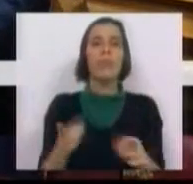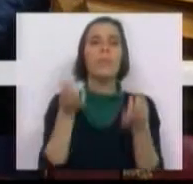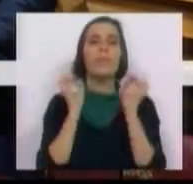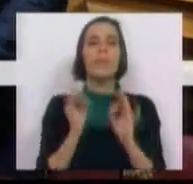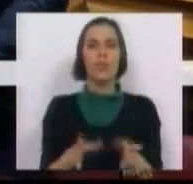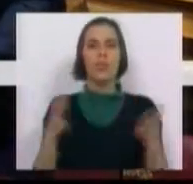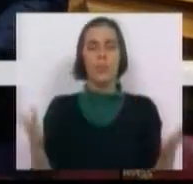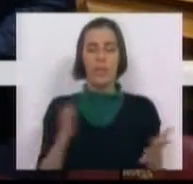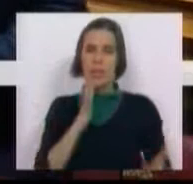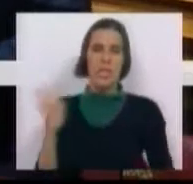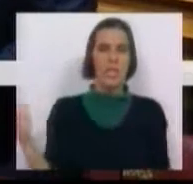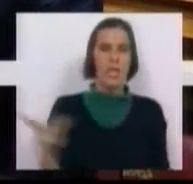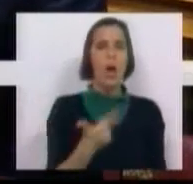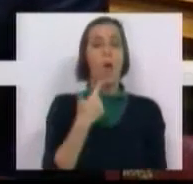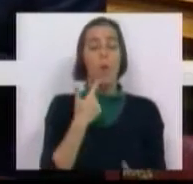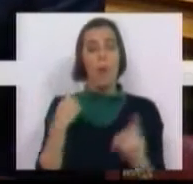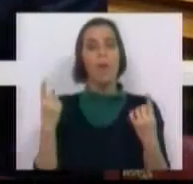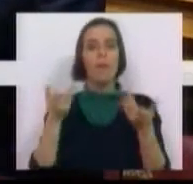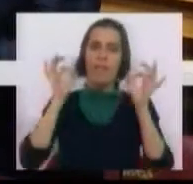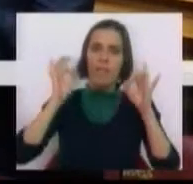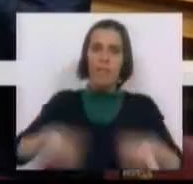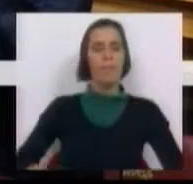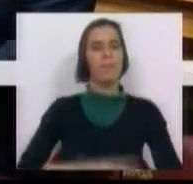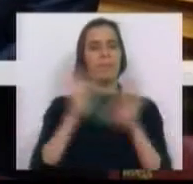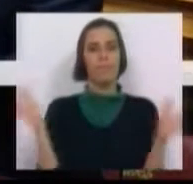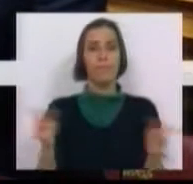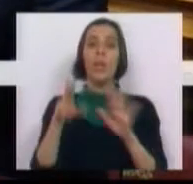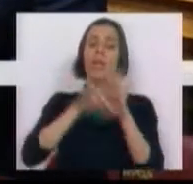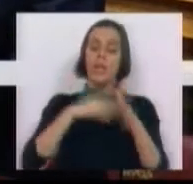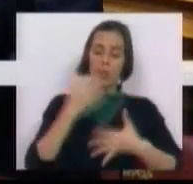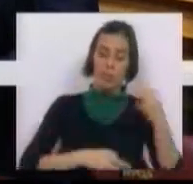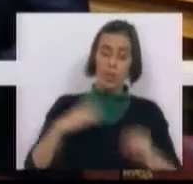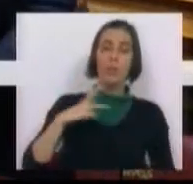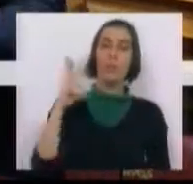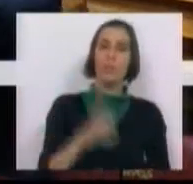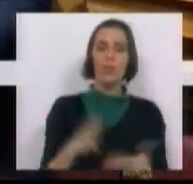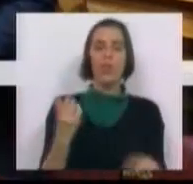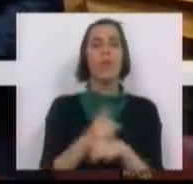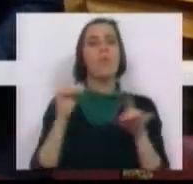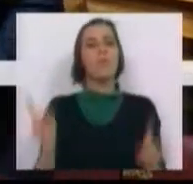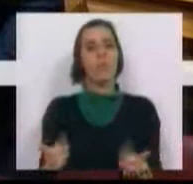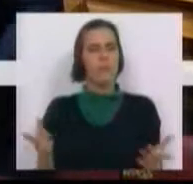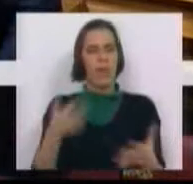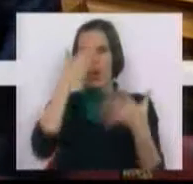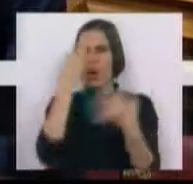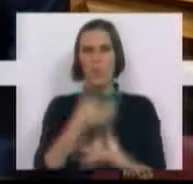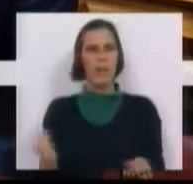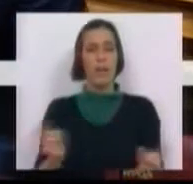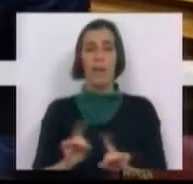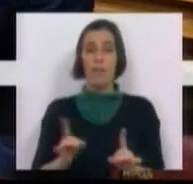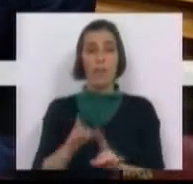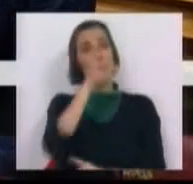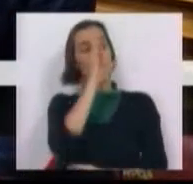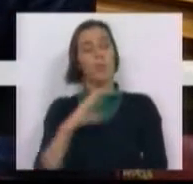os despedimentos em massa têm que terminar no regime jurídico português porque não dignificam